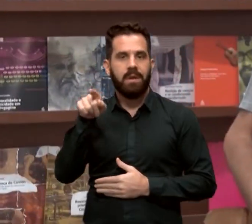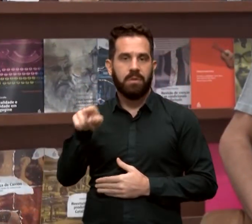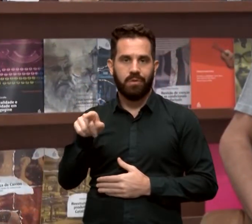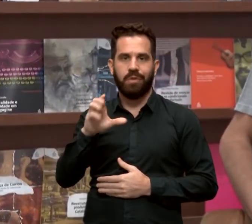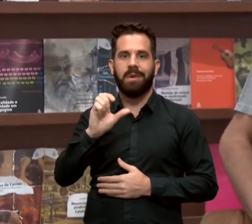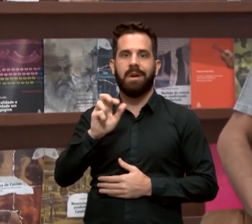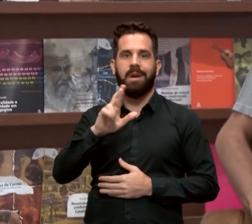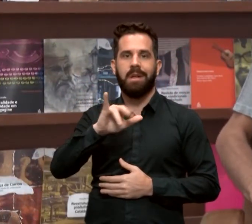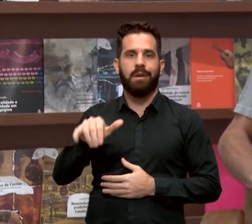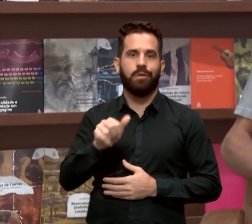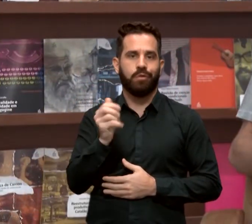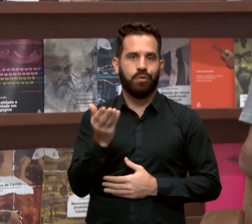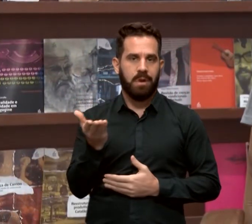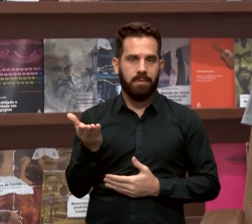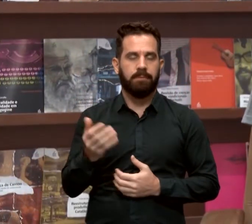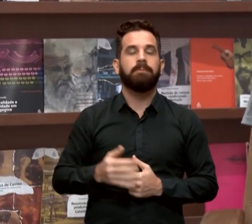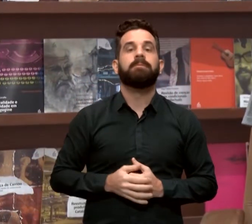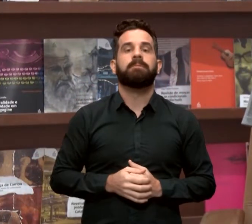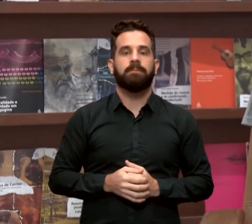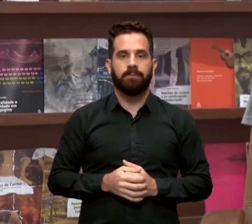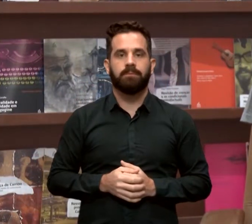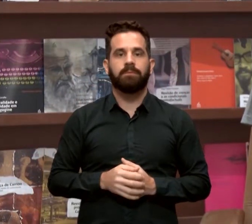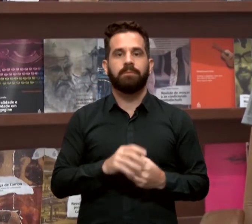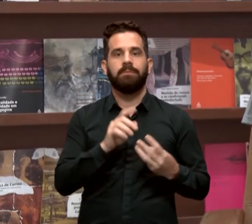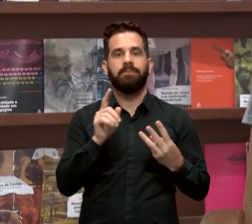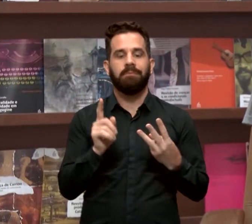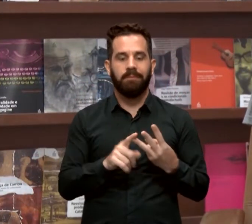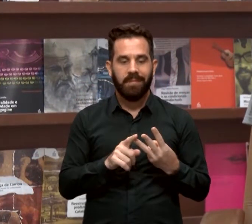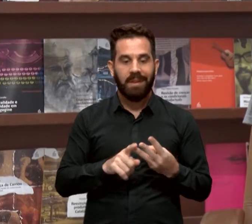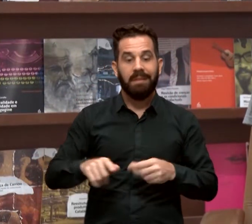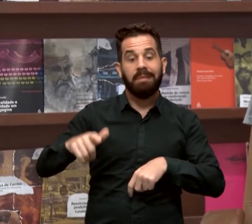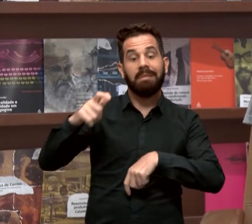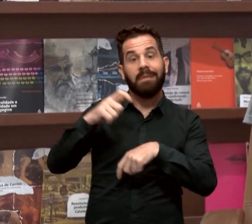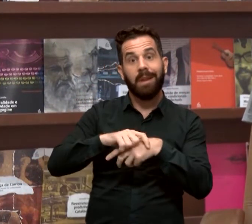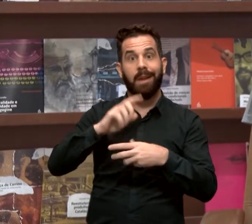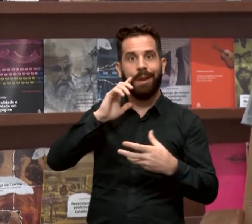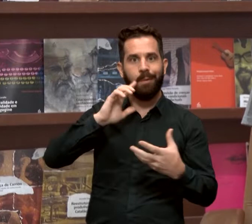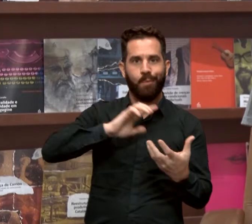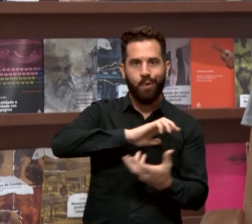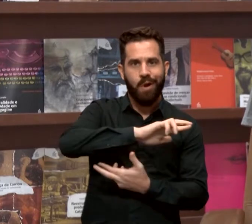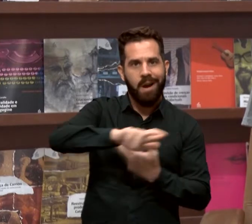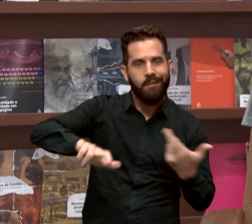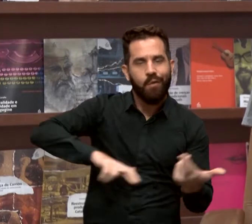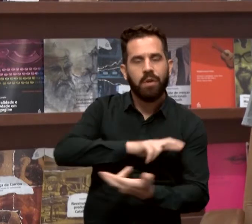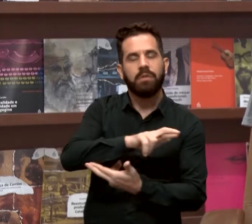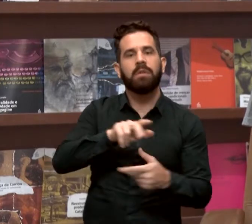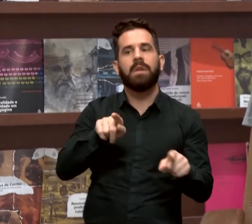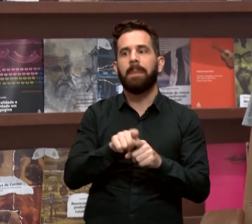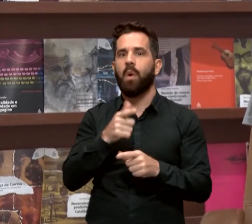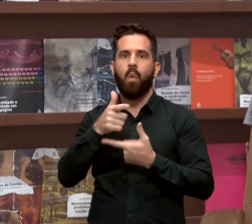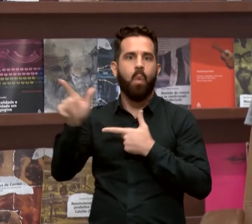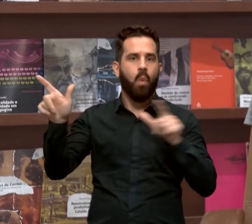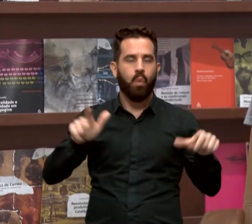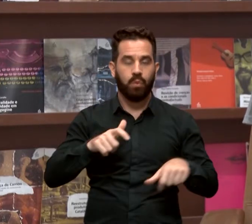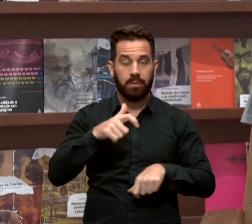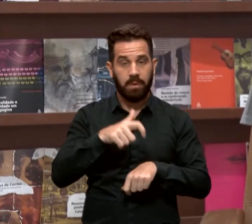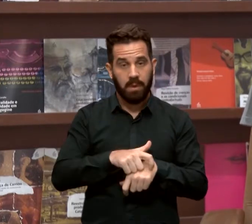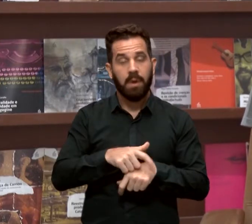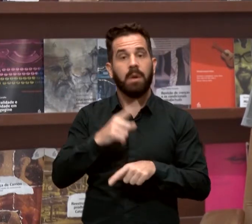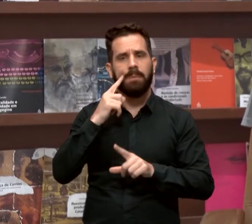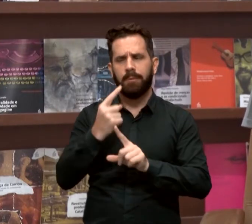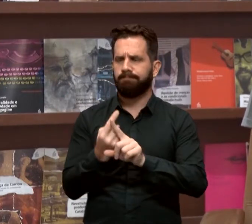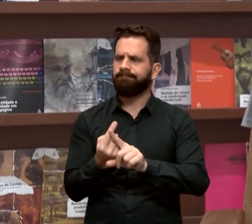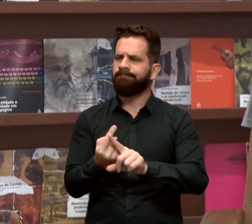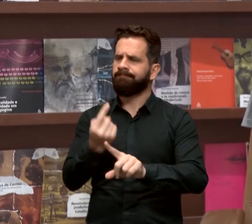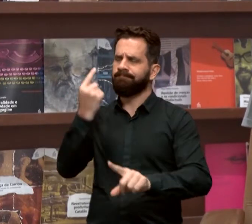O Tempo Revolucionário e Outros Templos, de Noé Feire Sandes, revisita a década de 1930, a